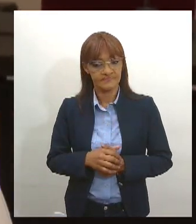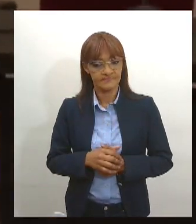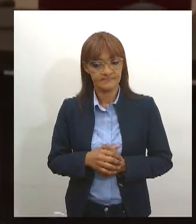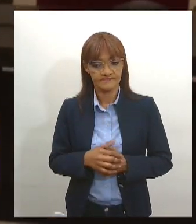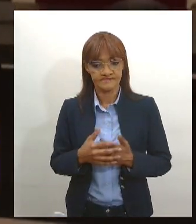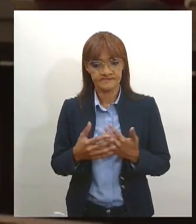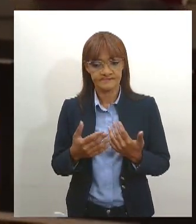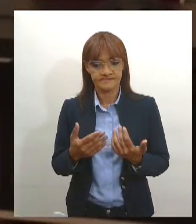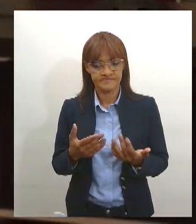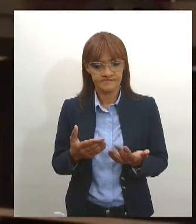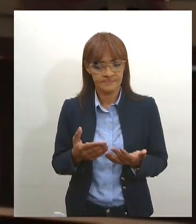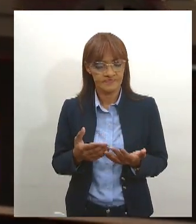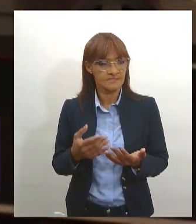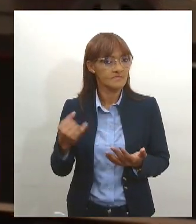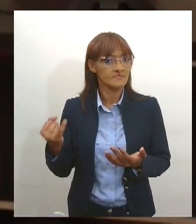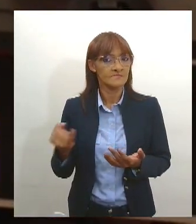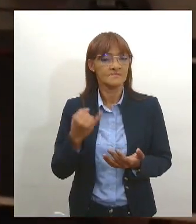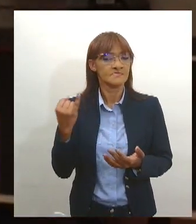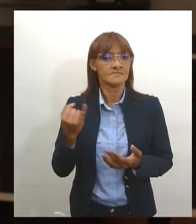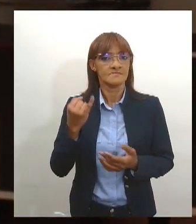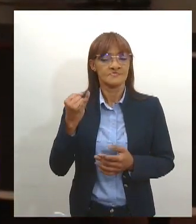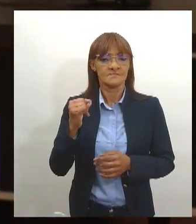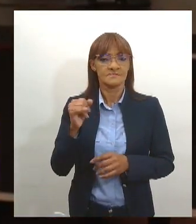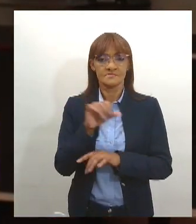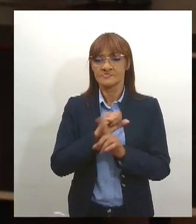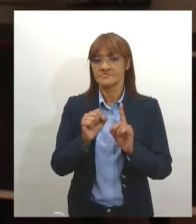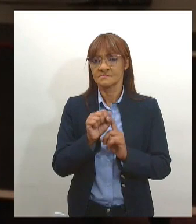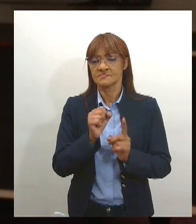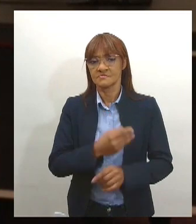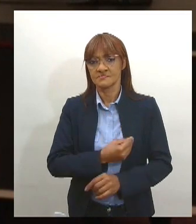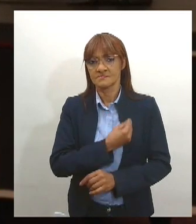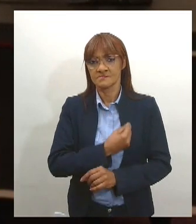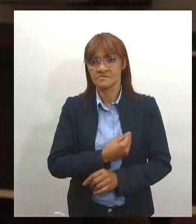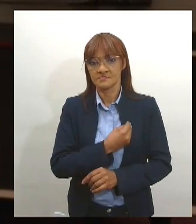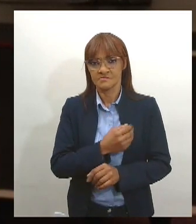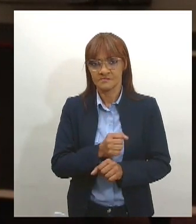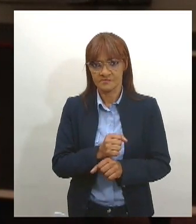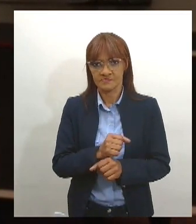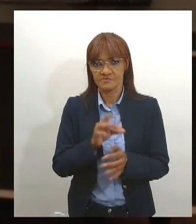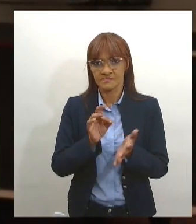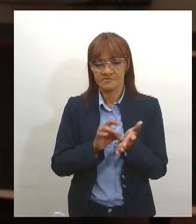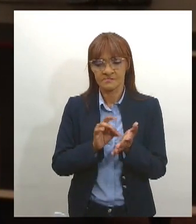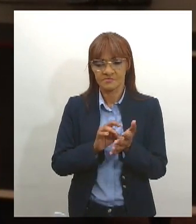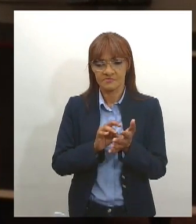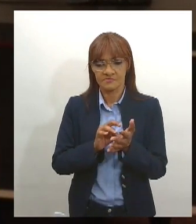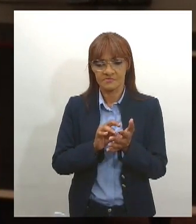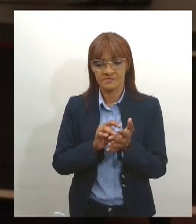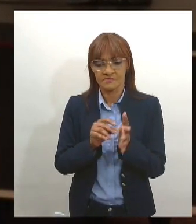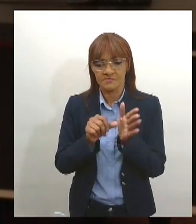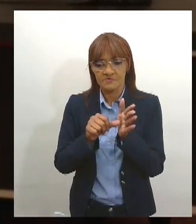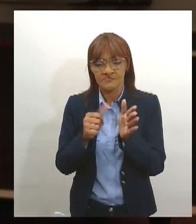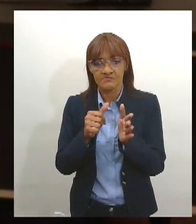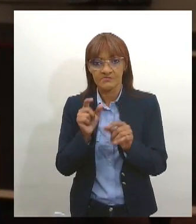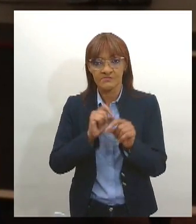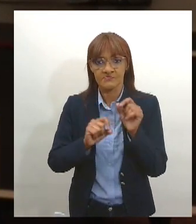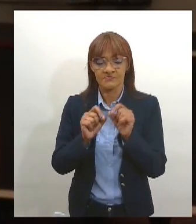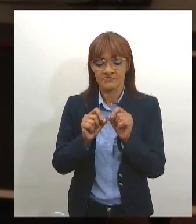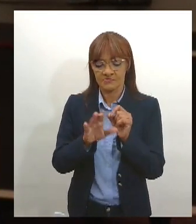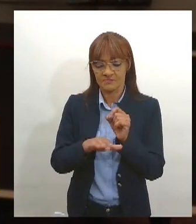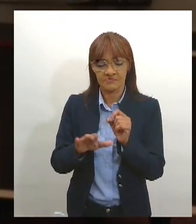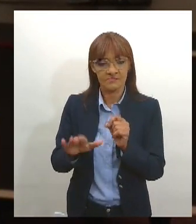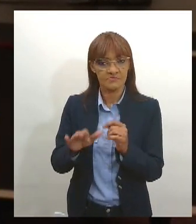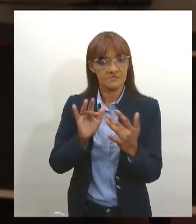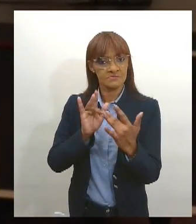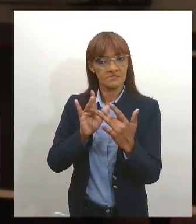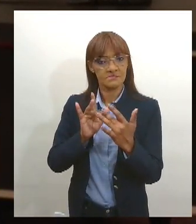suma importância perante a sociedade. Na verdade, ele é o primeiro contato, ele ali é de frente com as crianças, com as famílias,